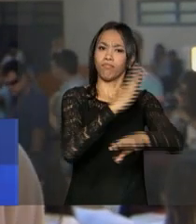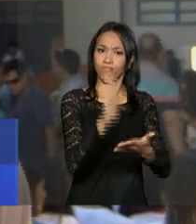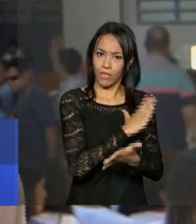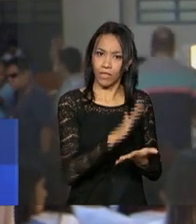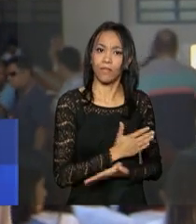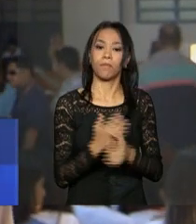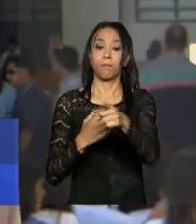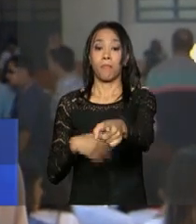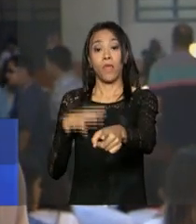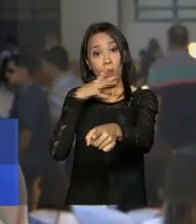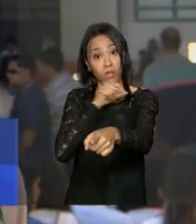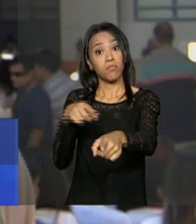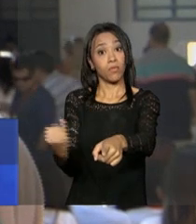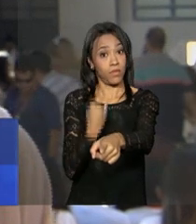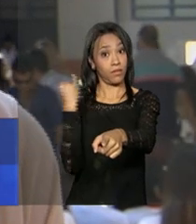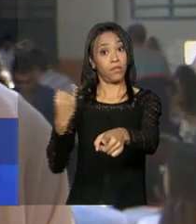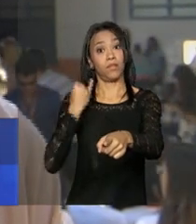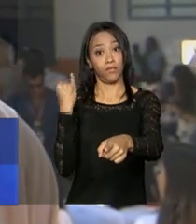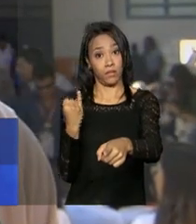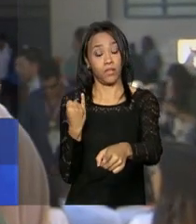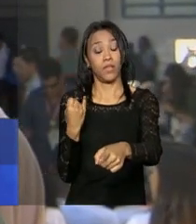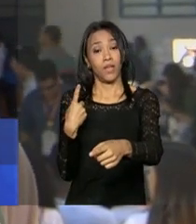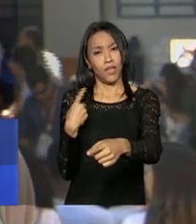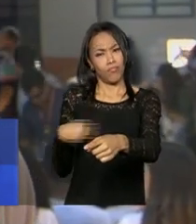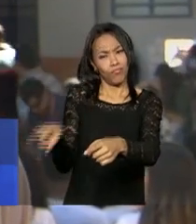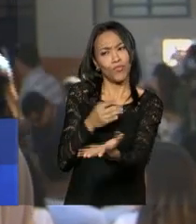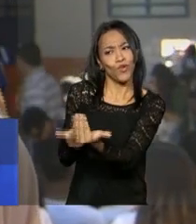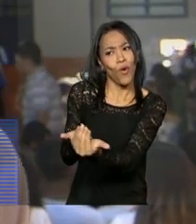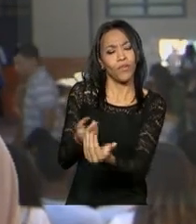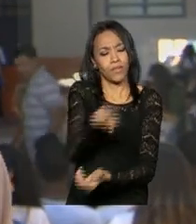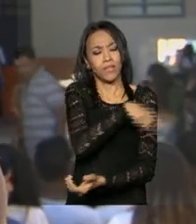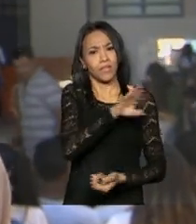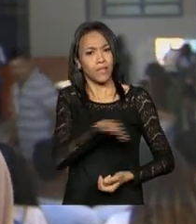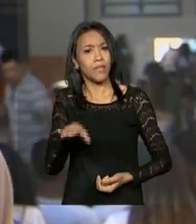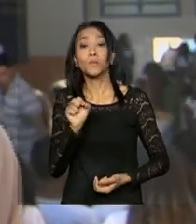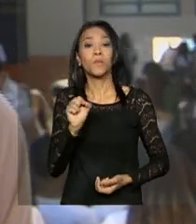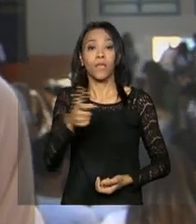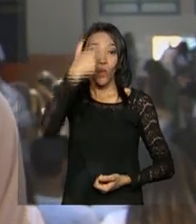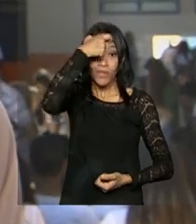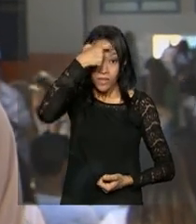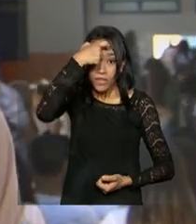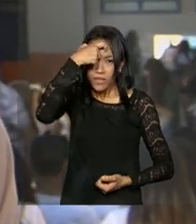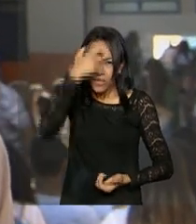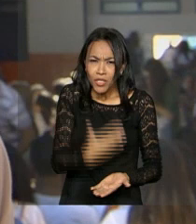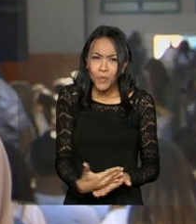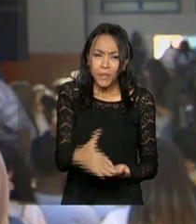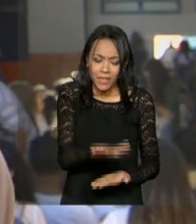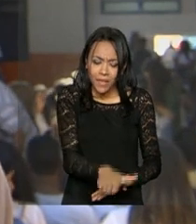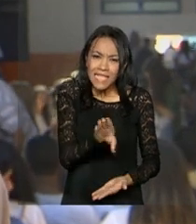porque pelos jovens, as crianças também estão tendo uma conscientização desde pequeno,